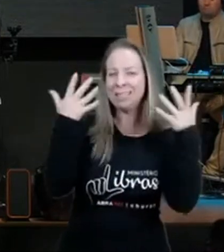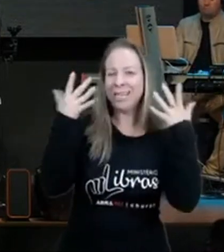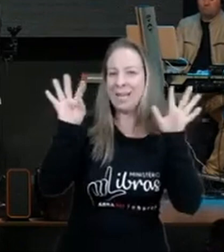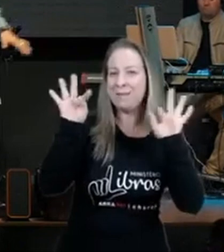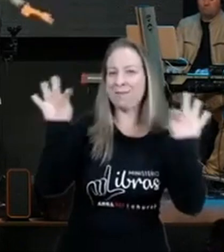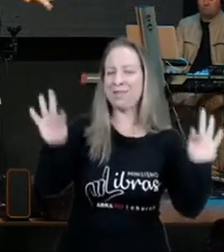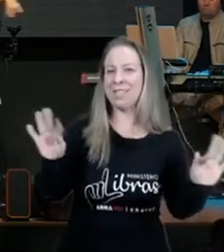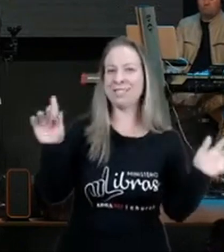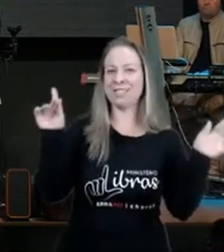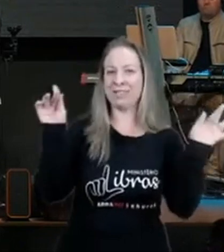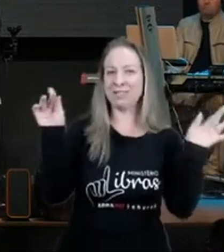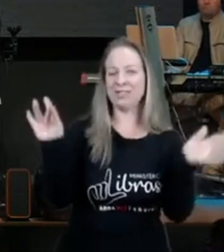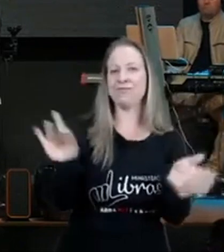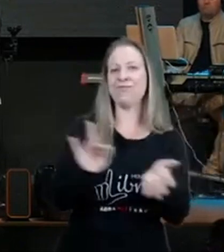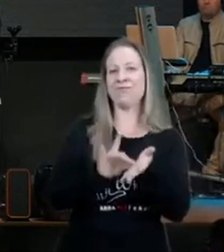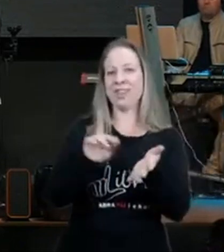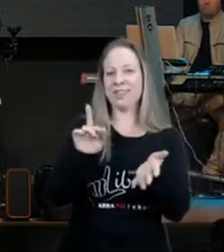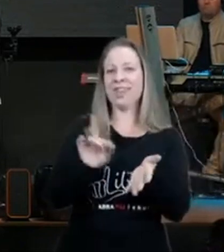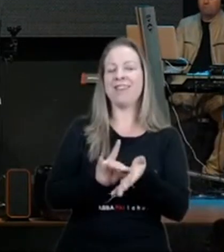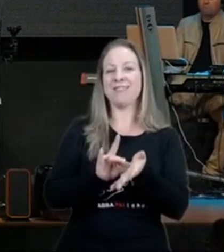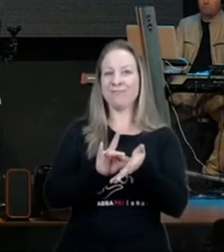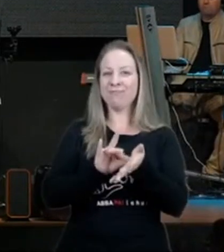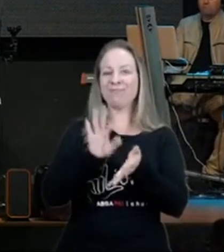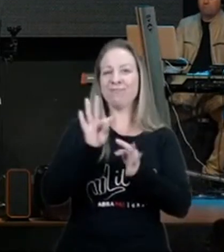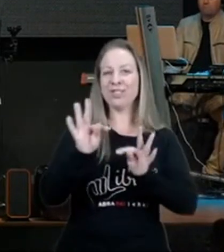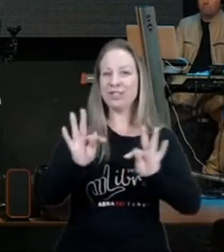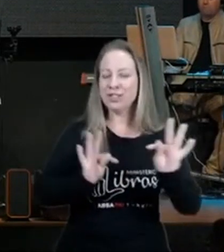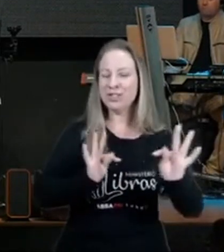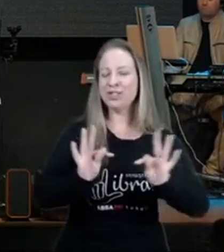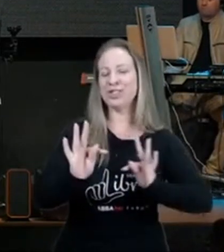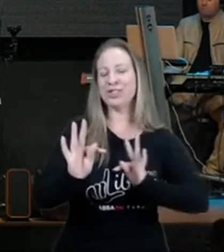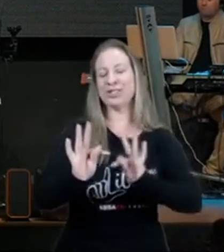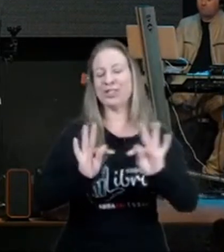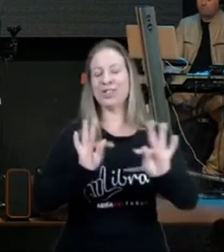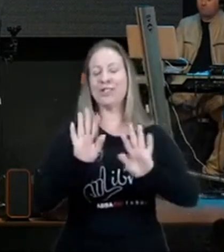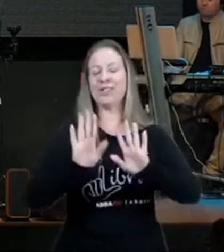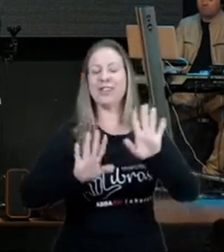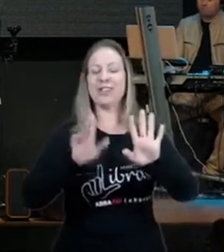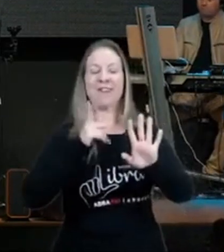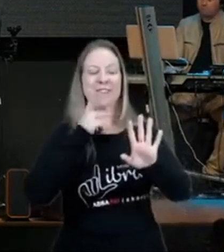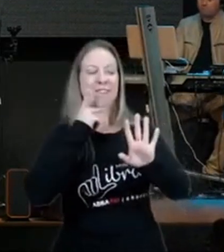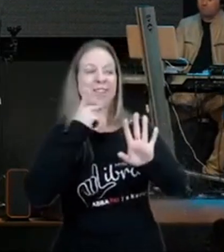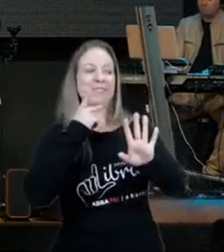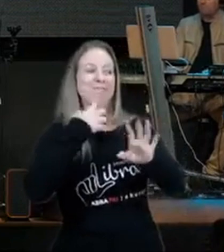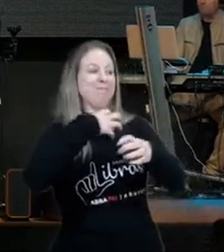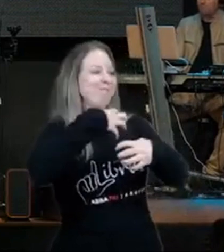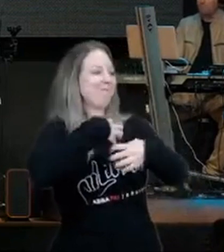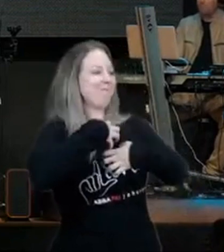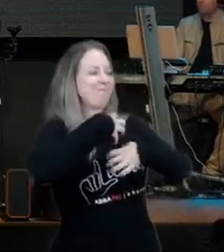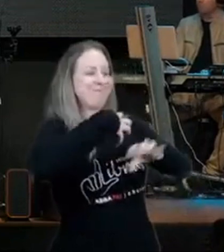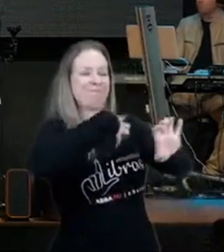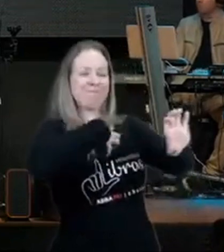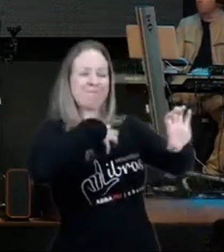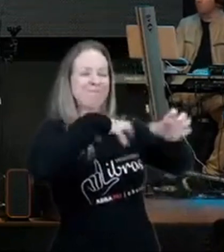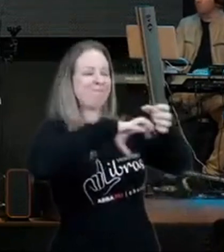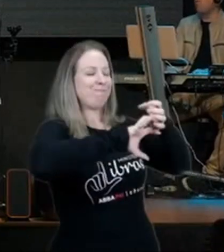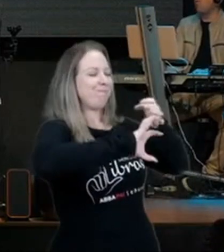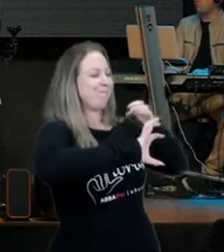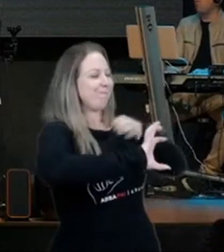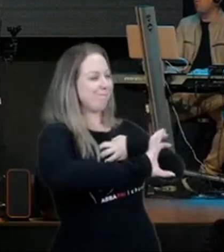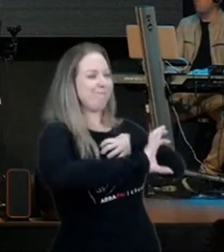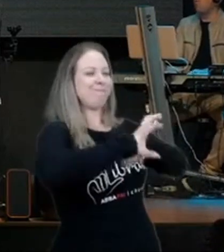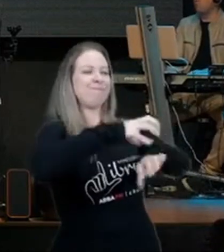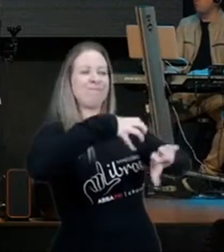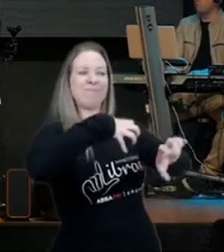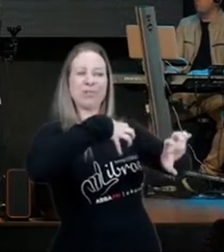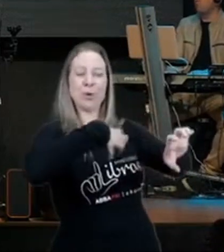você conquista algo, ele manda um áudio, ele liga para você e fala assim, eu me sinto com você, esse carro parece